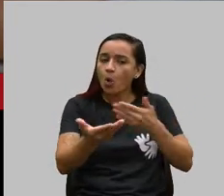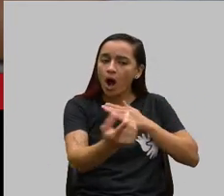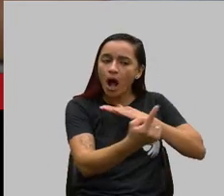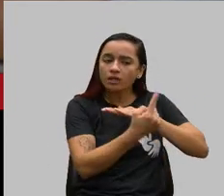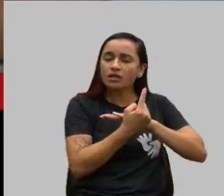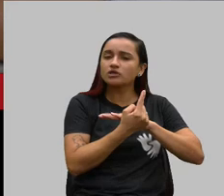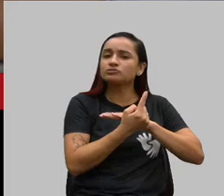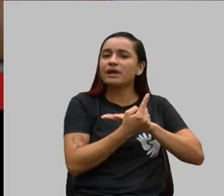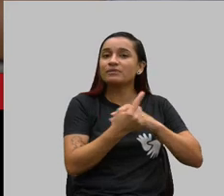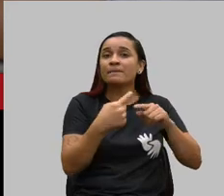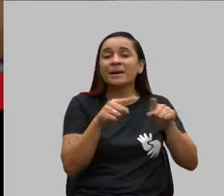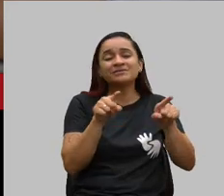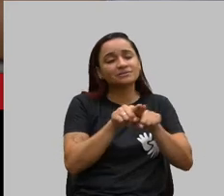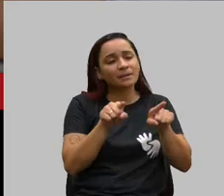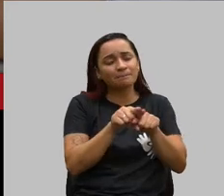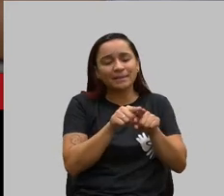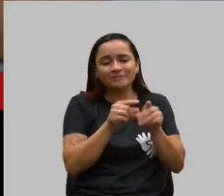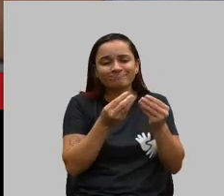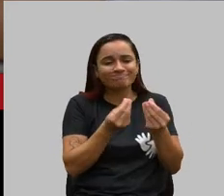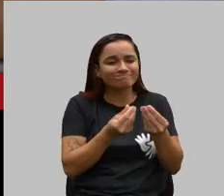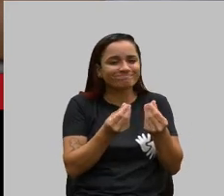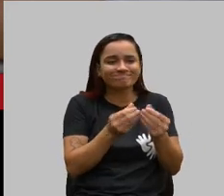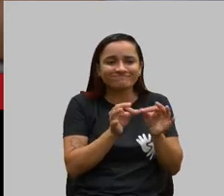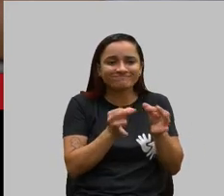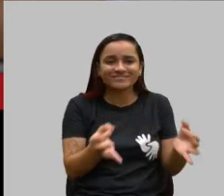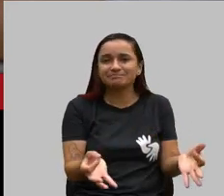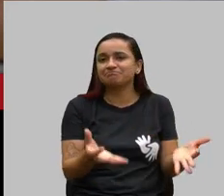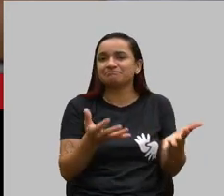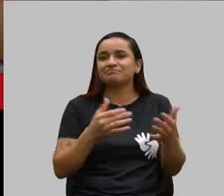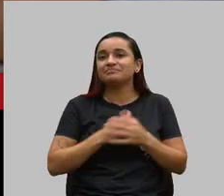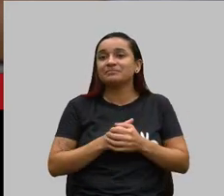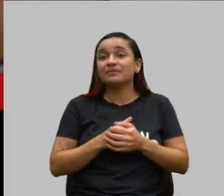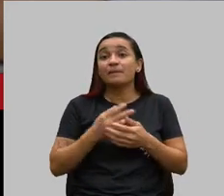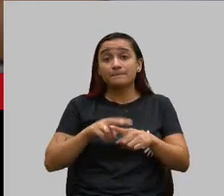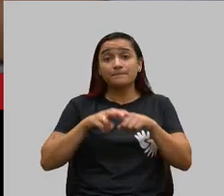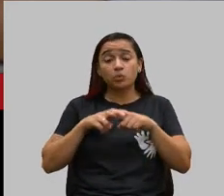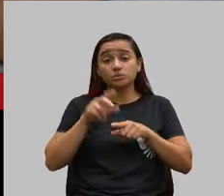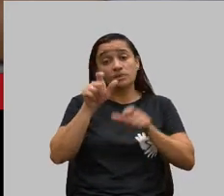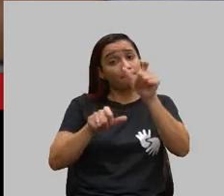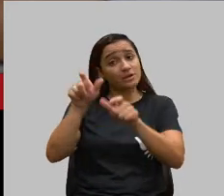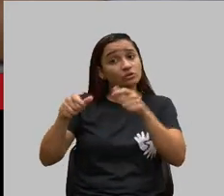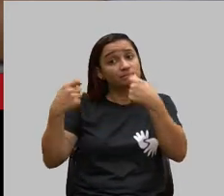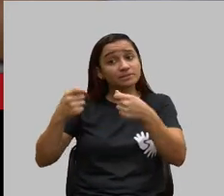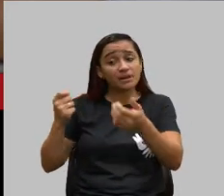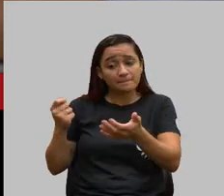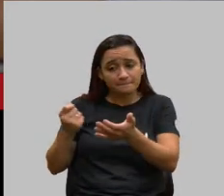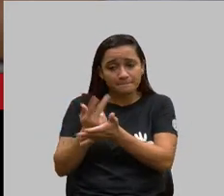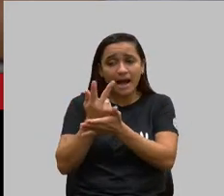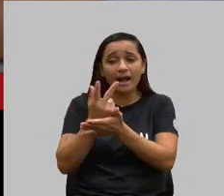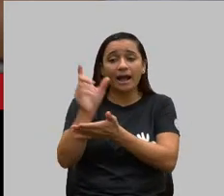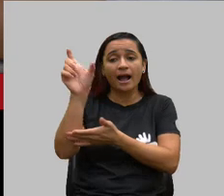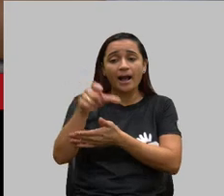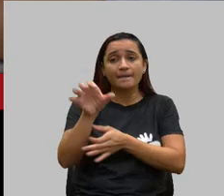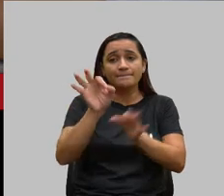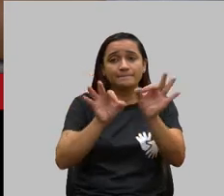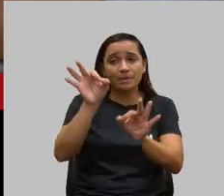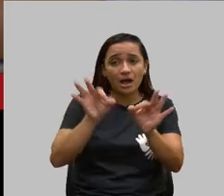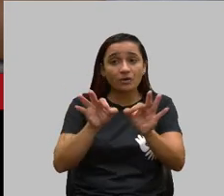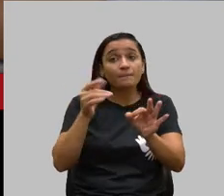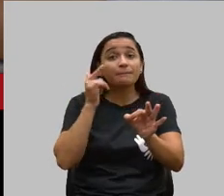também muito precário. Por isso que as pessoas têm que pagar um plano para ver se tem algo um pouco melhor.